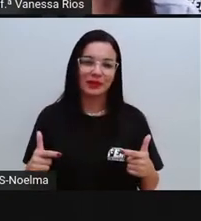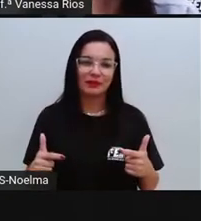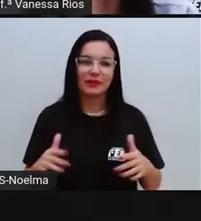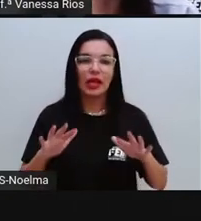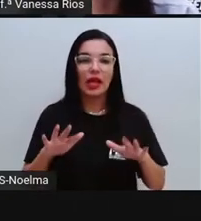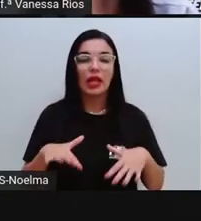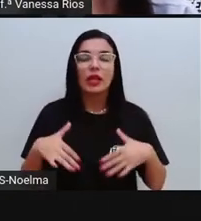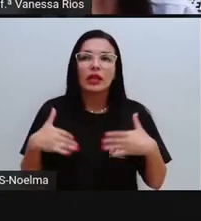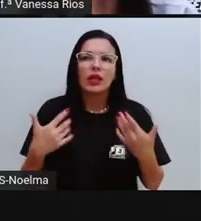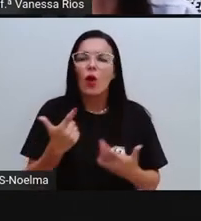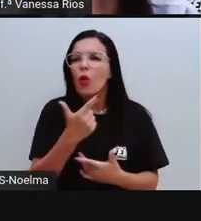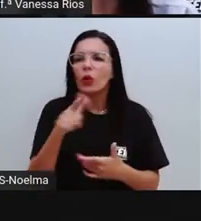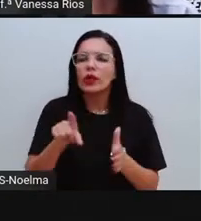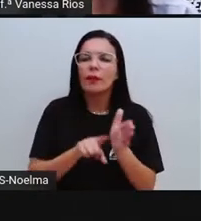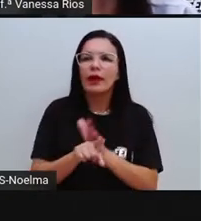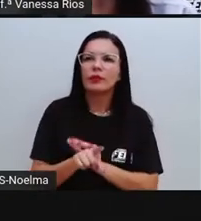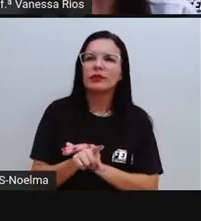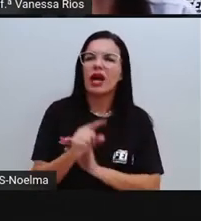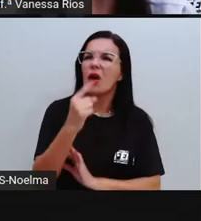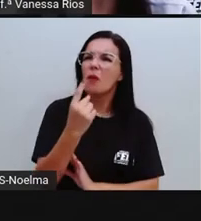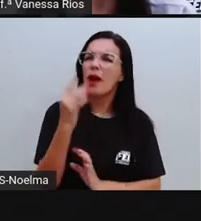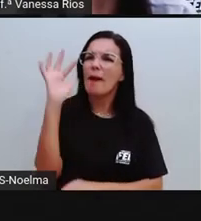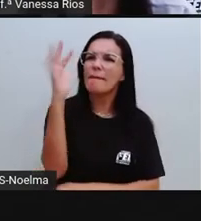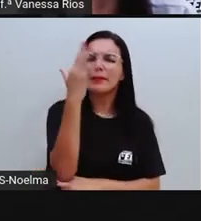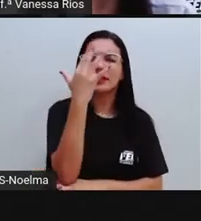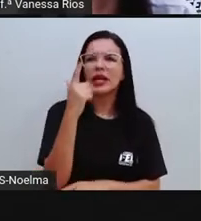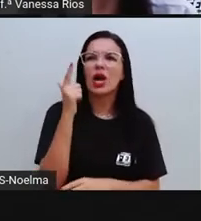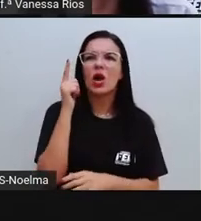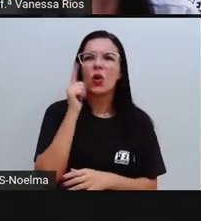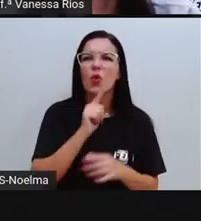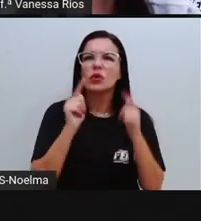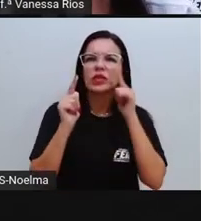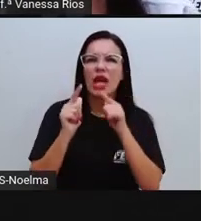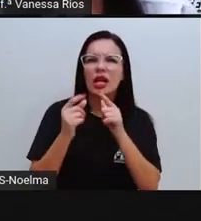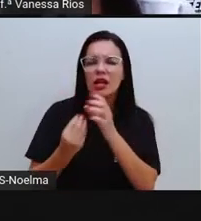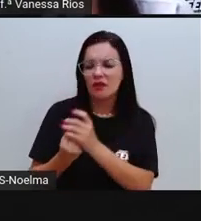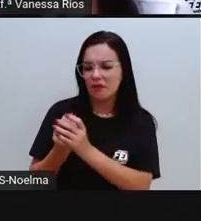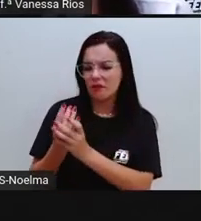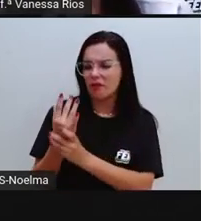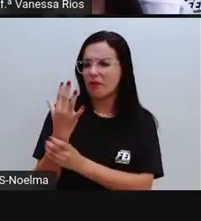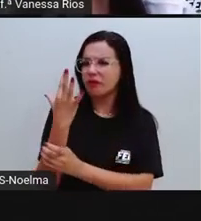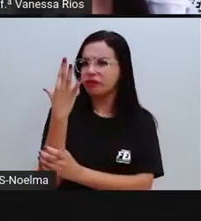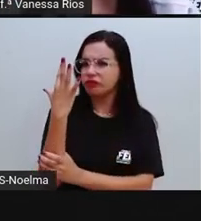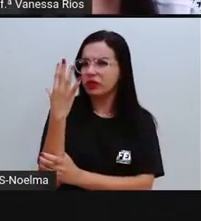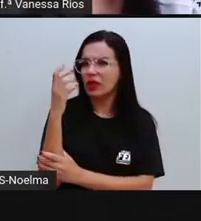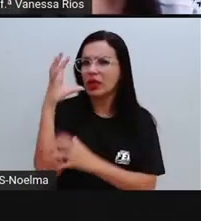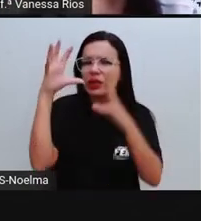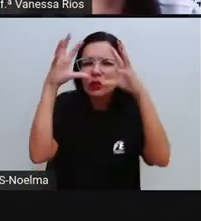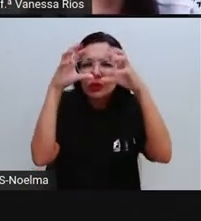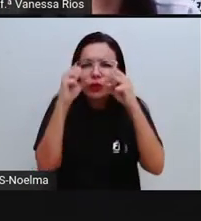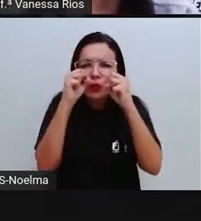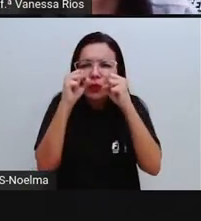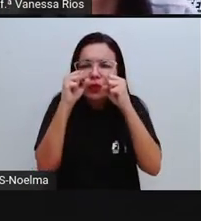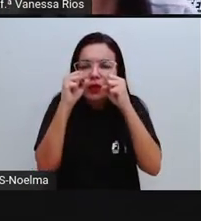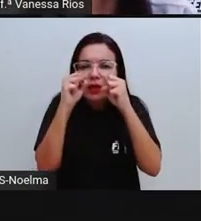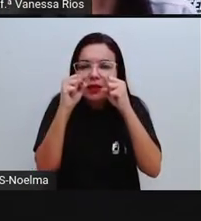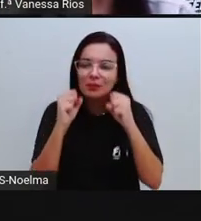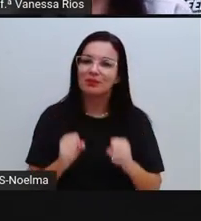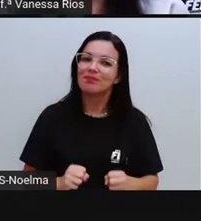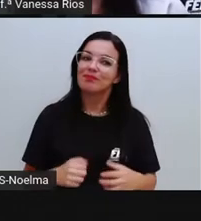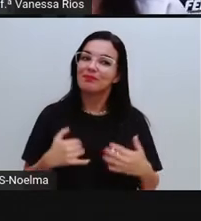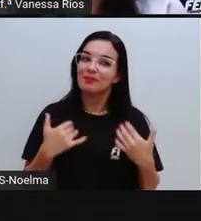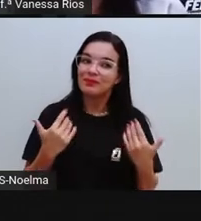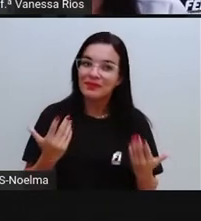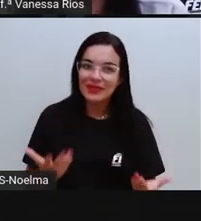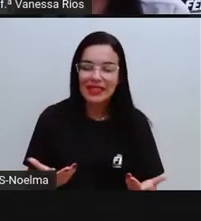será que uma planta consegue crescer no escuro? Então a gente já percebeu que não é simplesmente ter água e ter